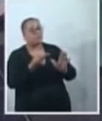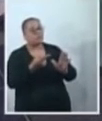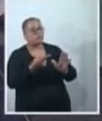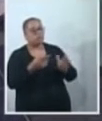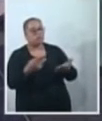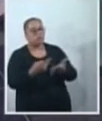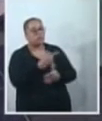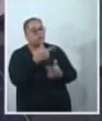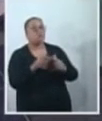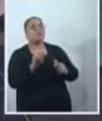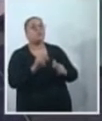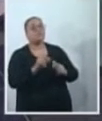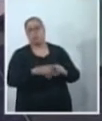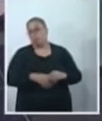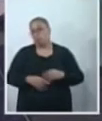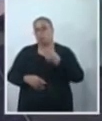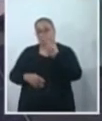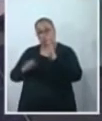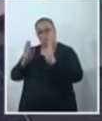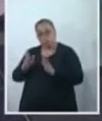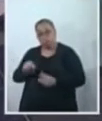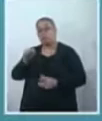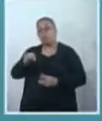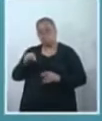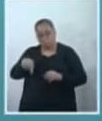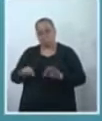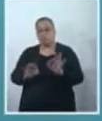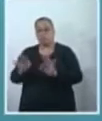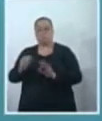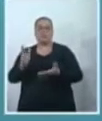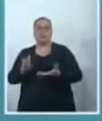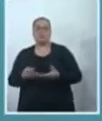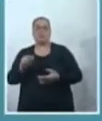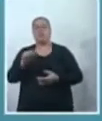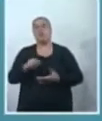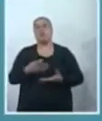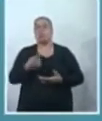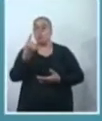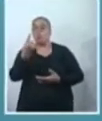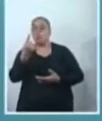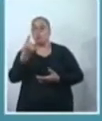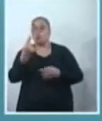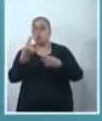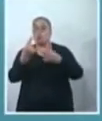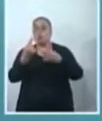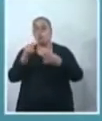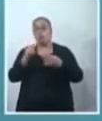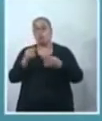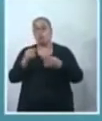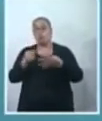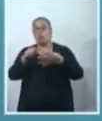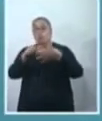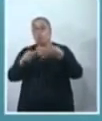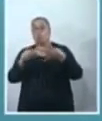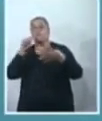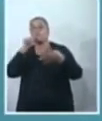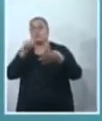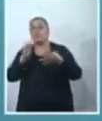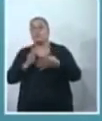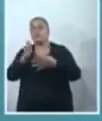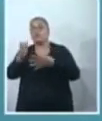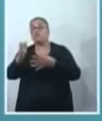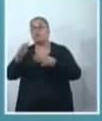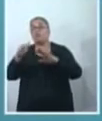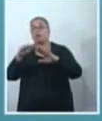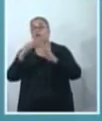situação? Eu até falei sobre isso aqui já no programa. Uma a cada quatro meninas já faltou de escola por não ter acesso